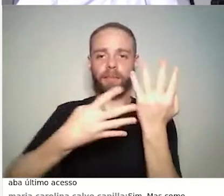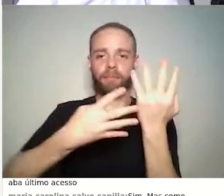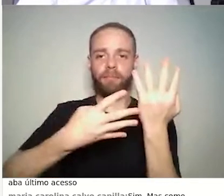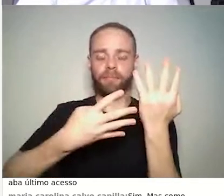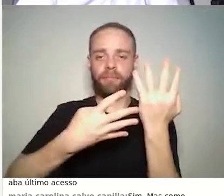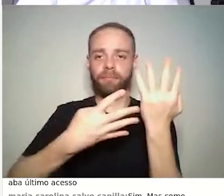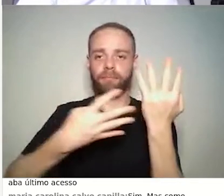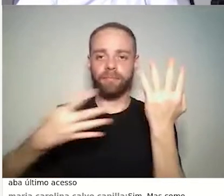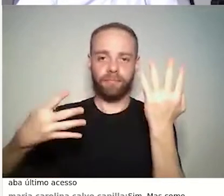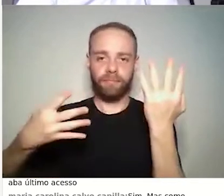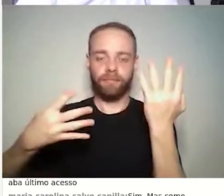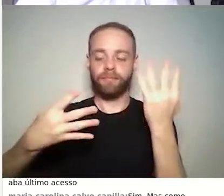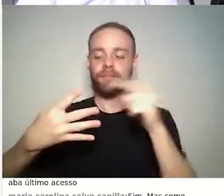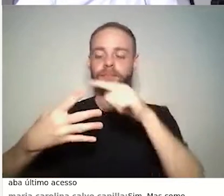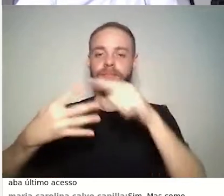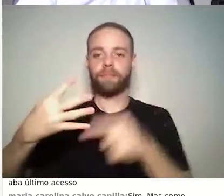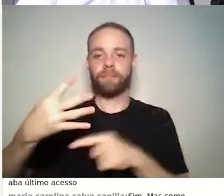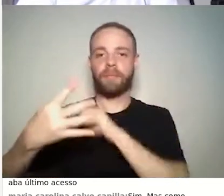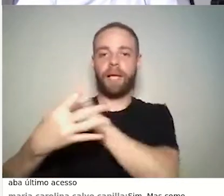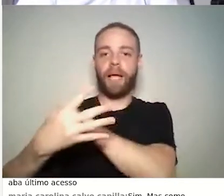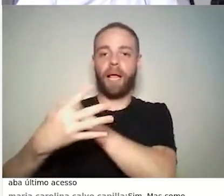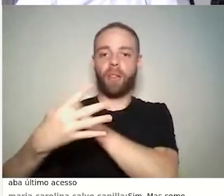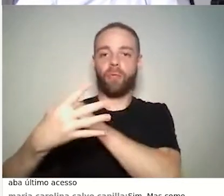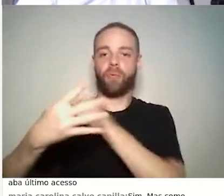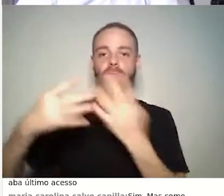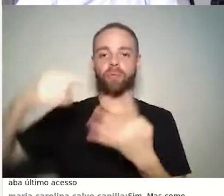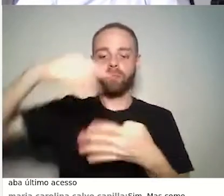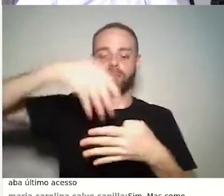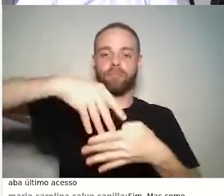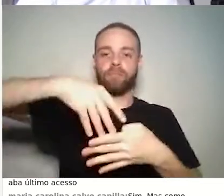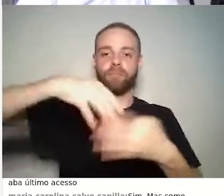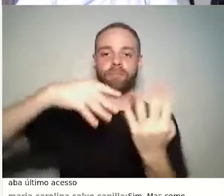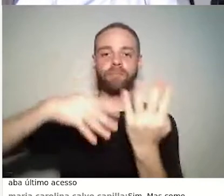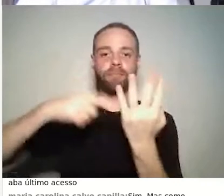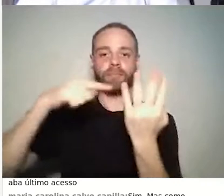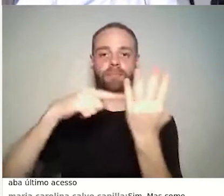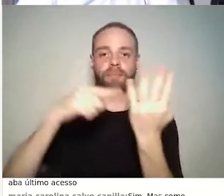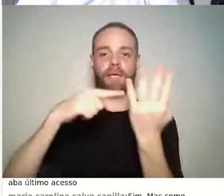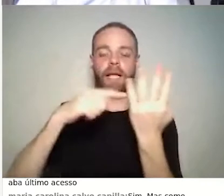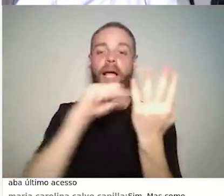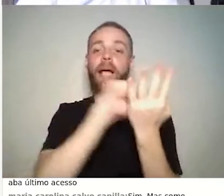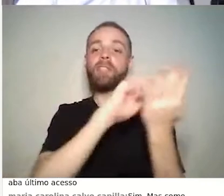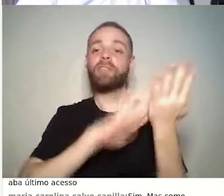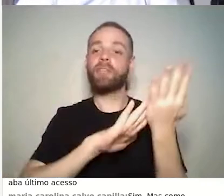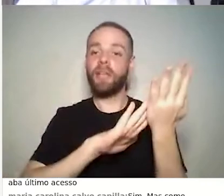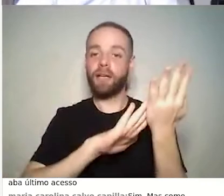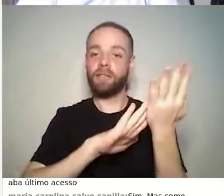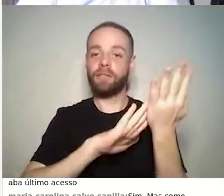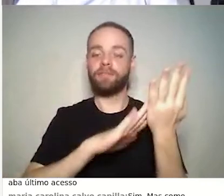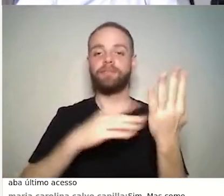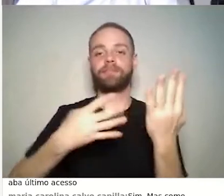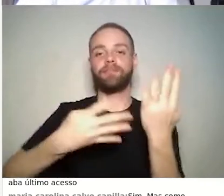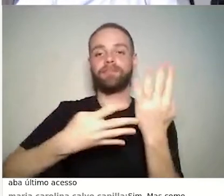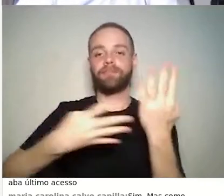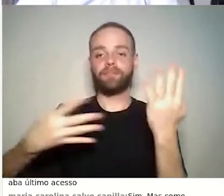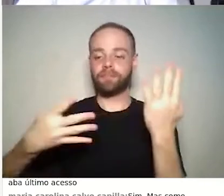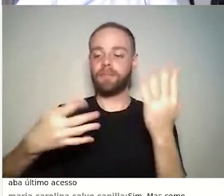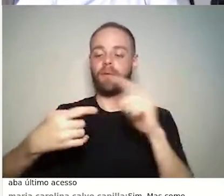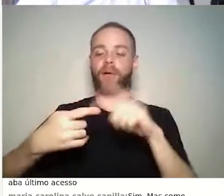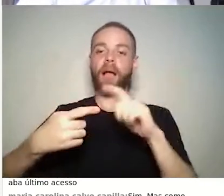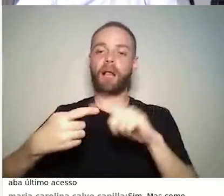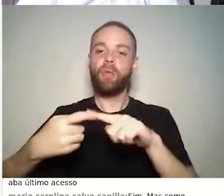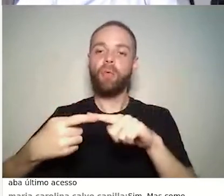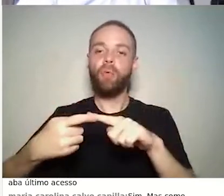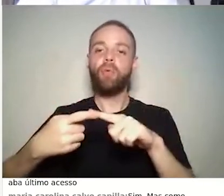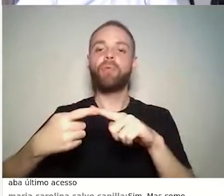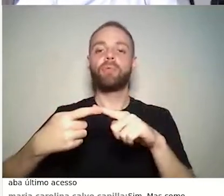qual aluno completou qual atividade. Então, essa segunda aluna, que a Denise, eu vejo que ela está com um acesso